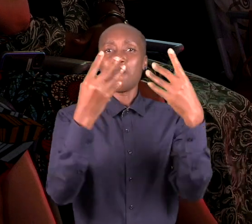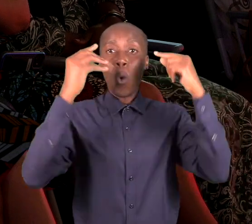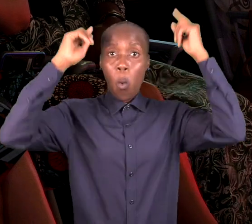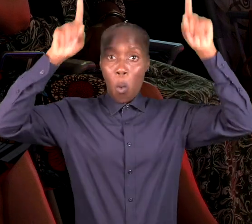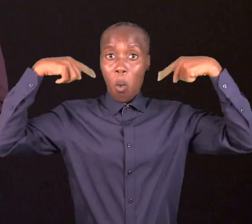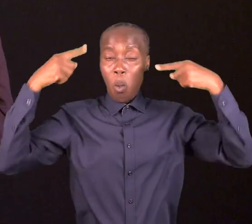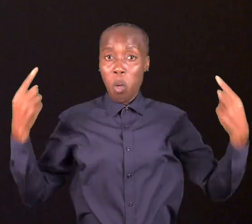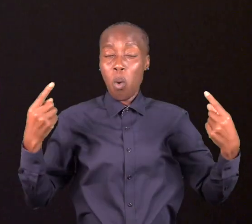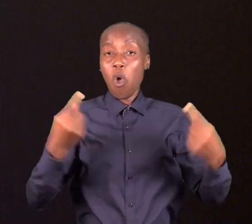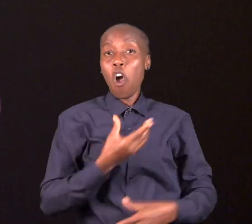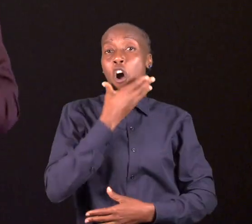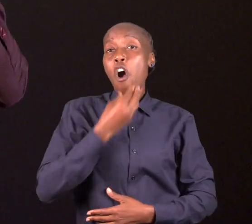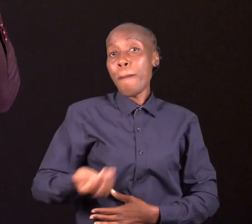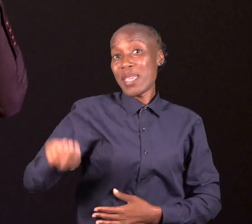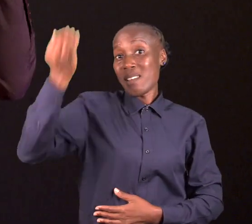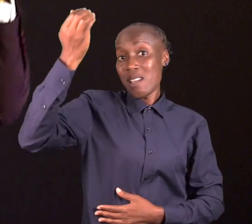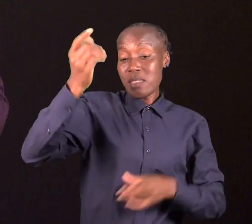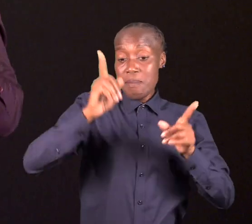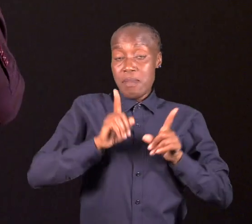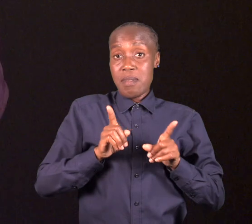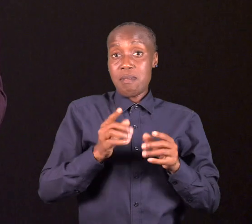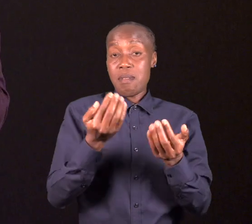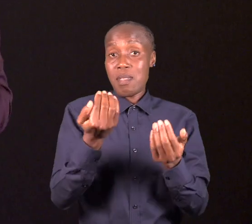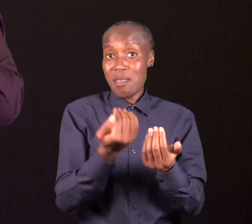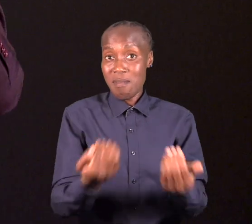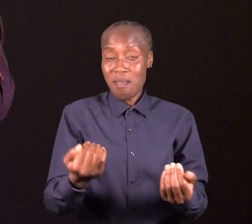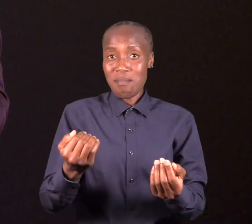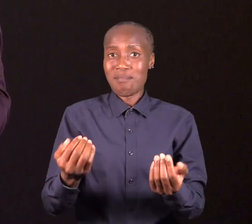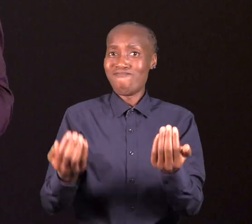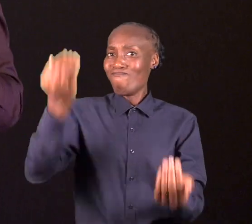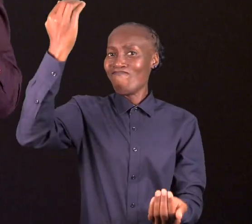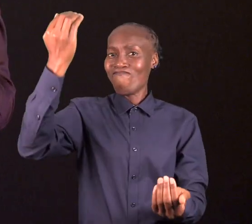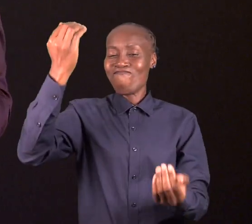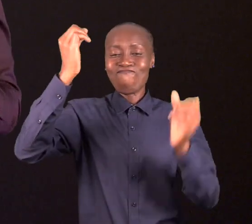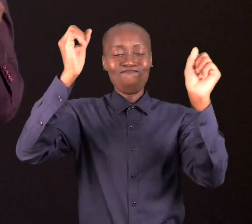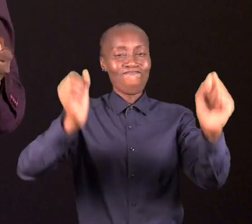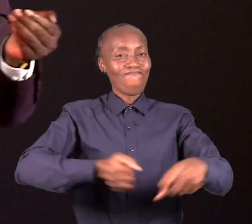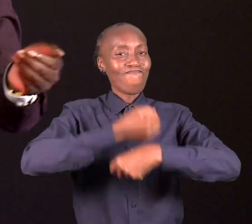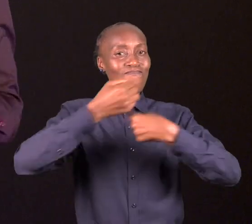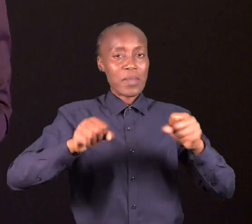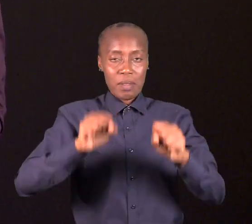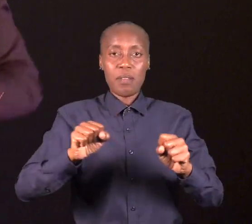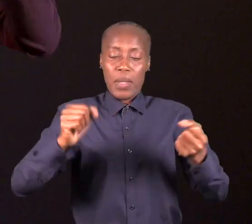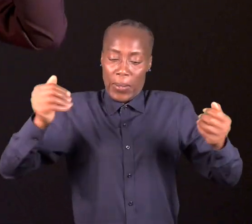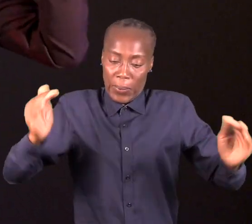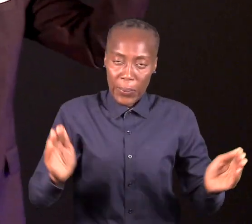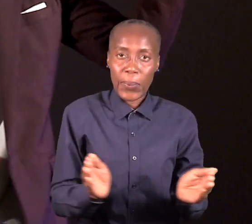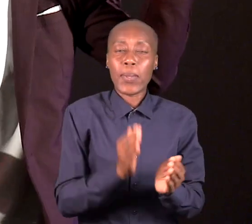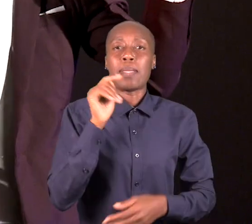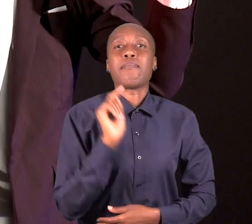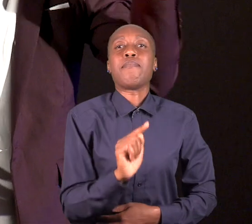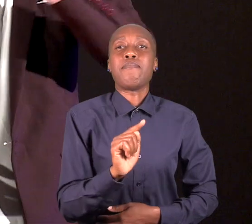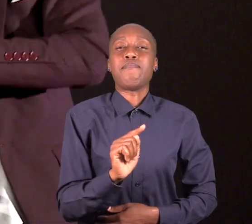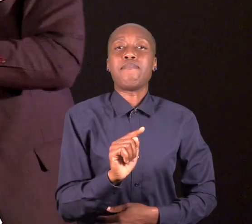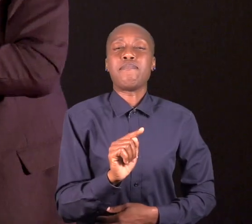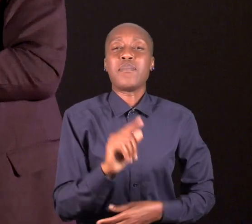prematuras. Naquela altura dizia-se a Estratégia Nacional de Combate aos Casamentos Prematuros. Desde aquele tempo